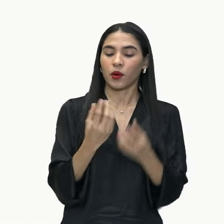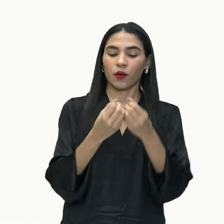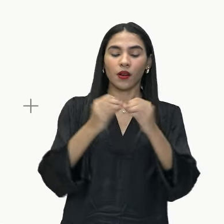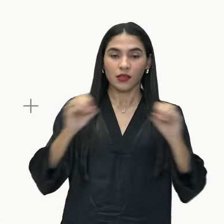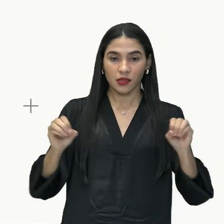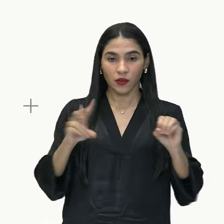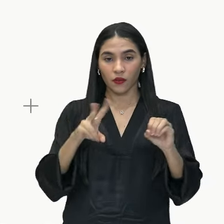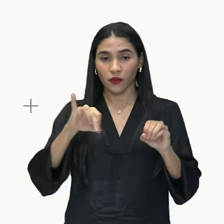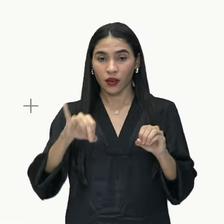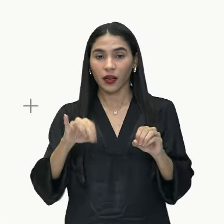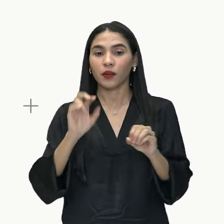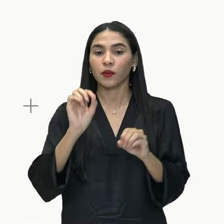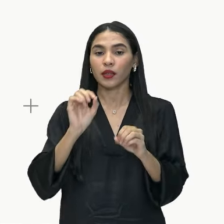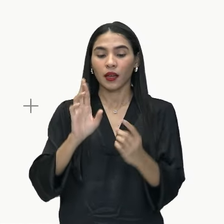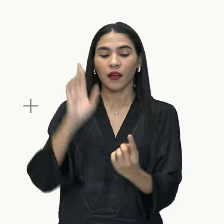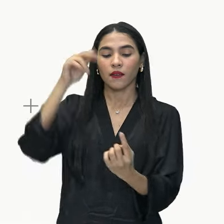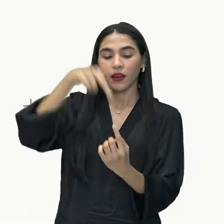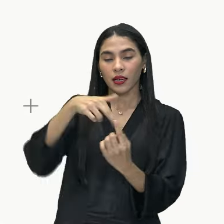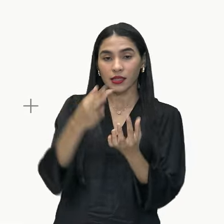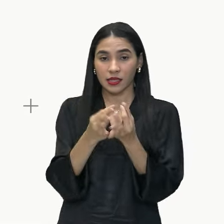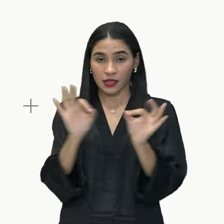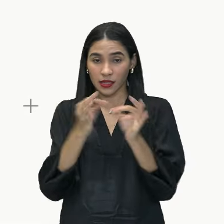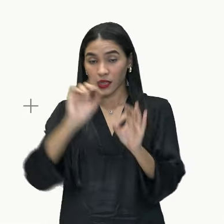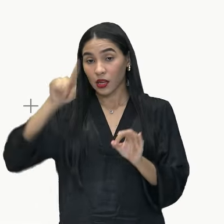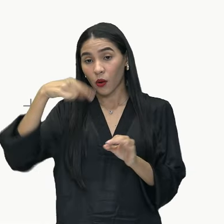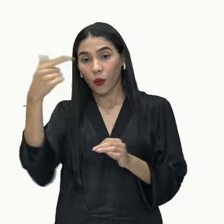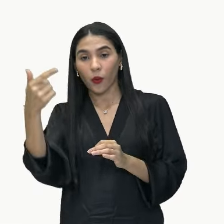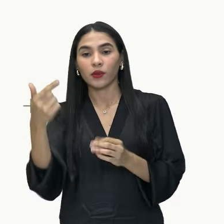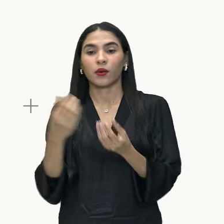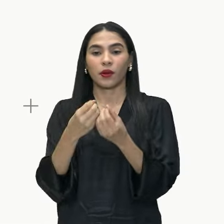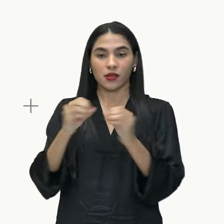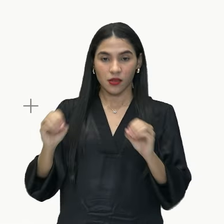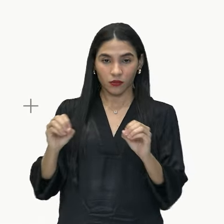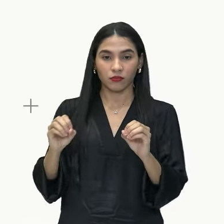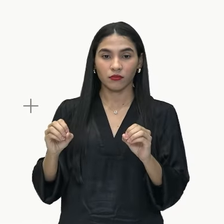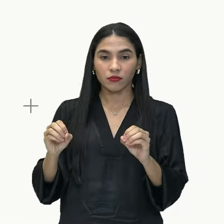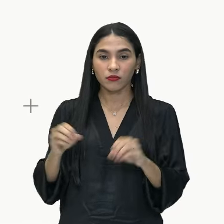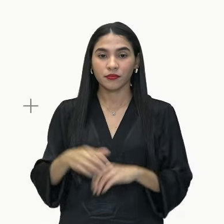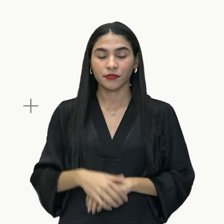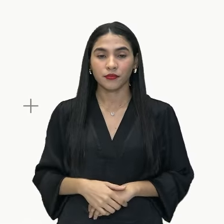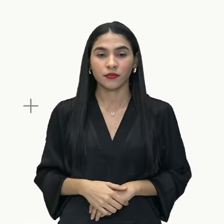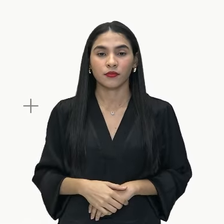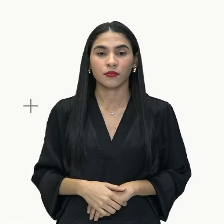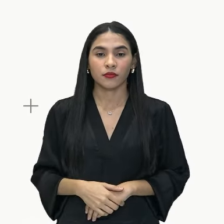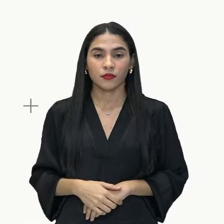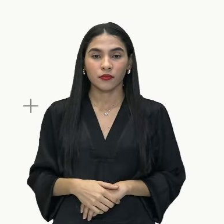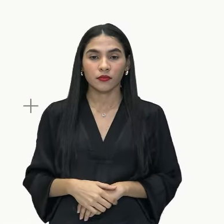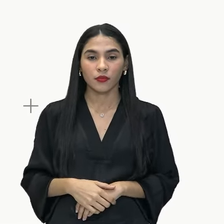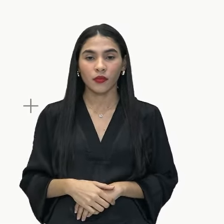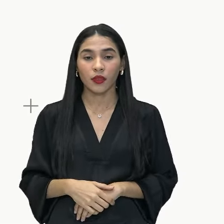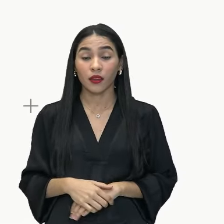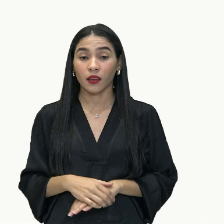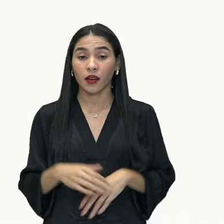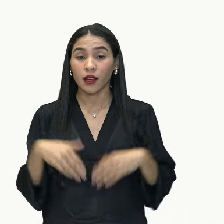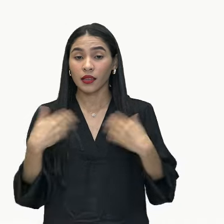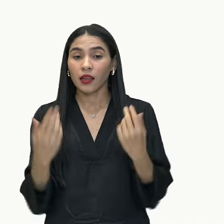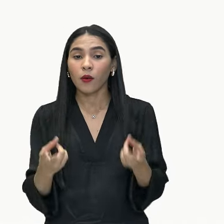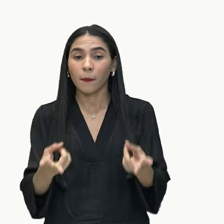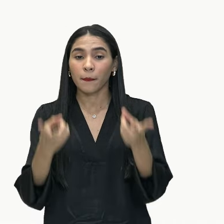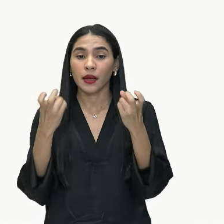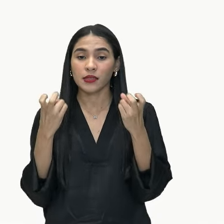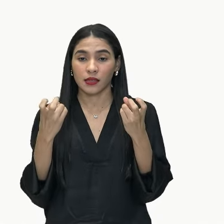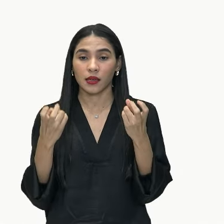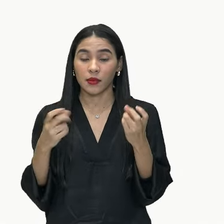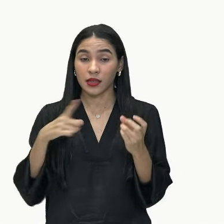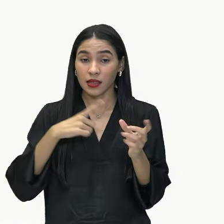fazer o papel, a função sintática de uma outra oração. Tá? E aí, nota que teve